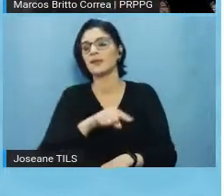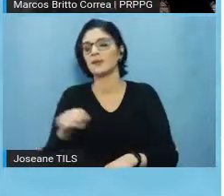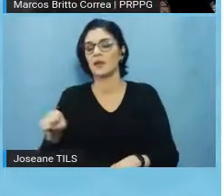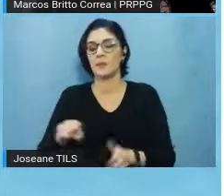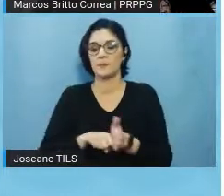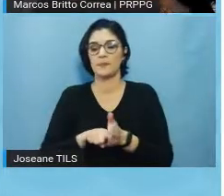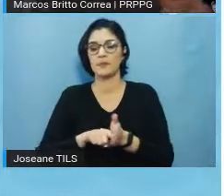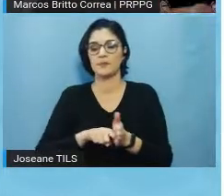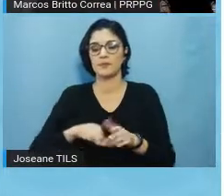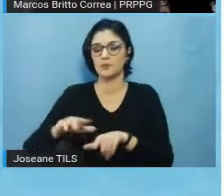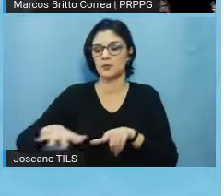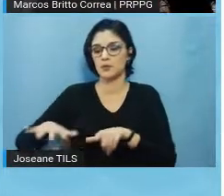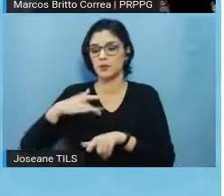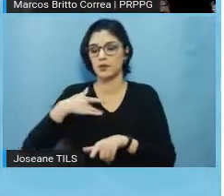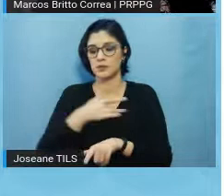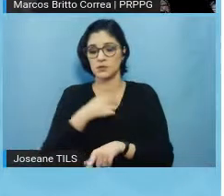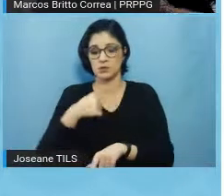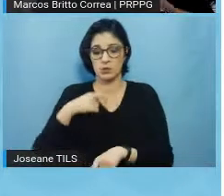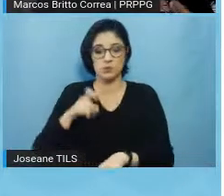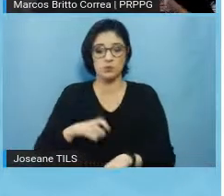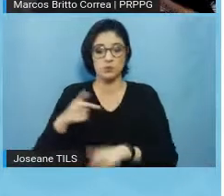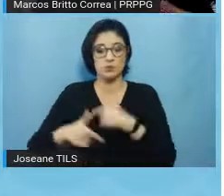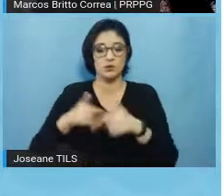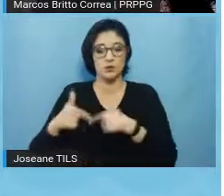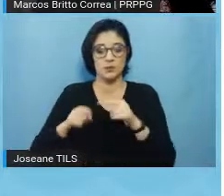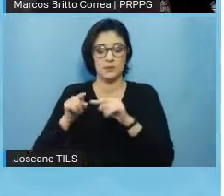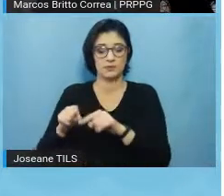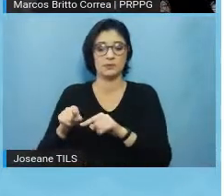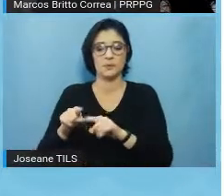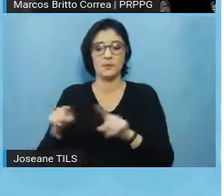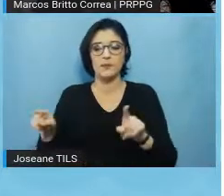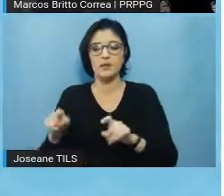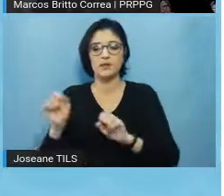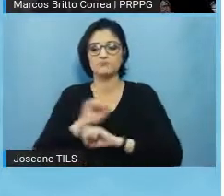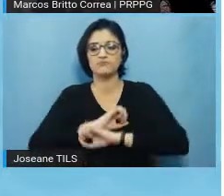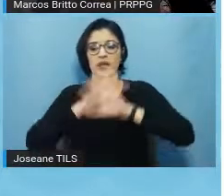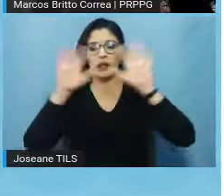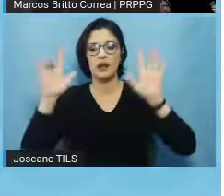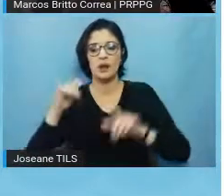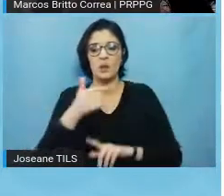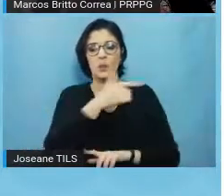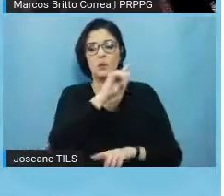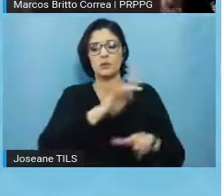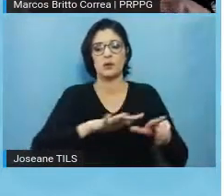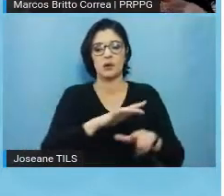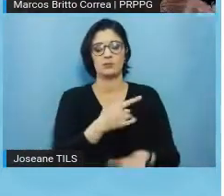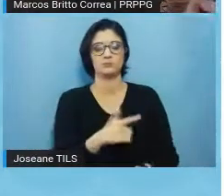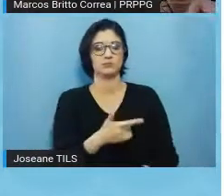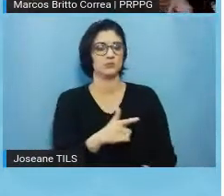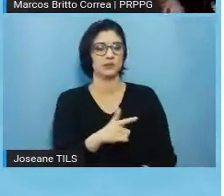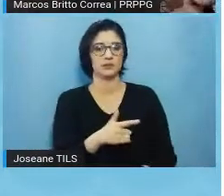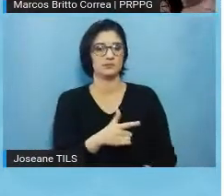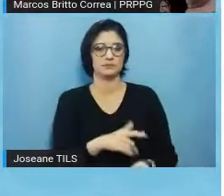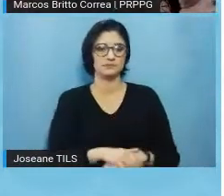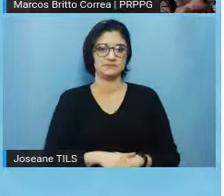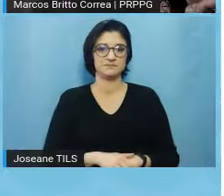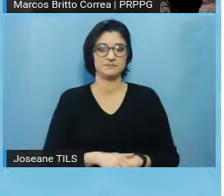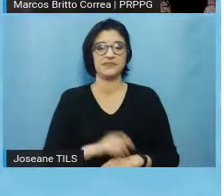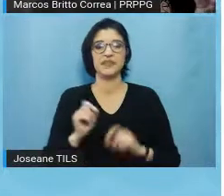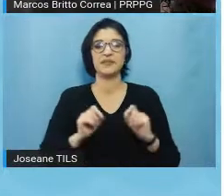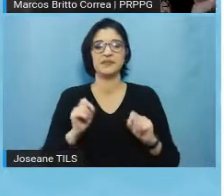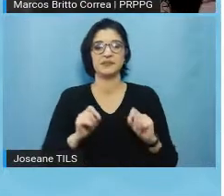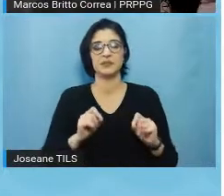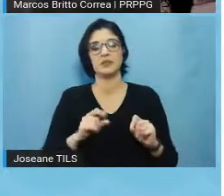saúde também, mas isso não é tão claro para quem é pesquisador de outras áreas, então, segundo a definição de uma das